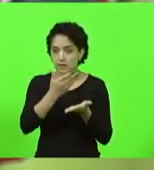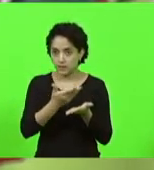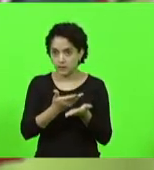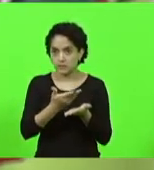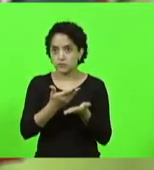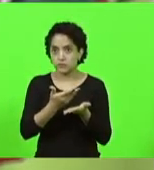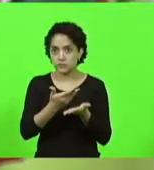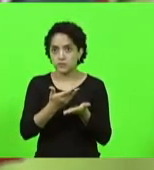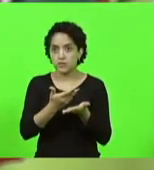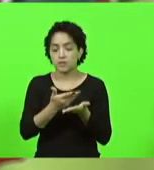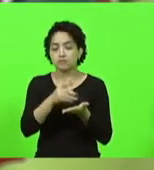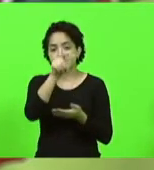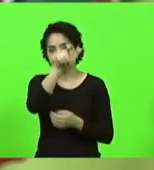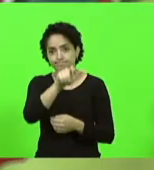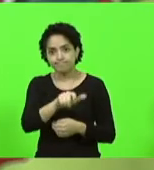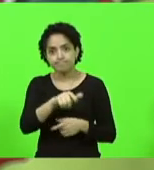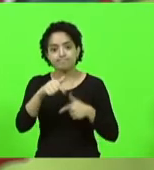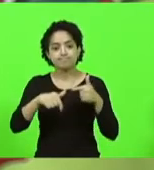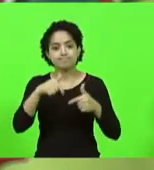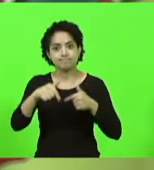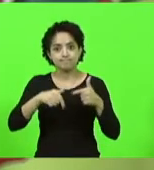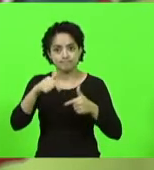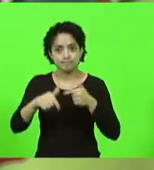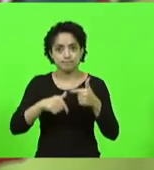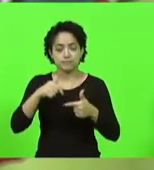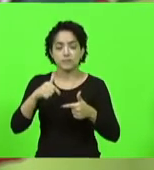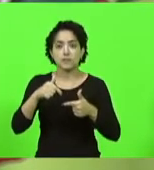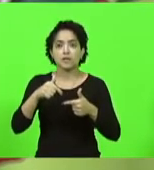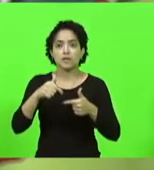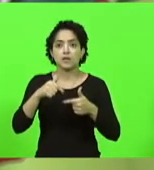garoto extraordinário também e que lidera hoje o trabalho